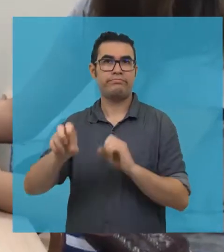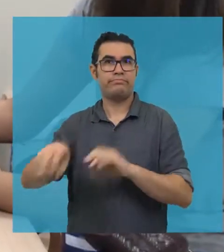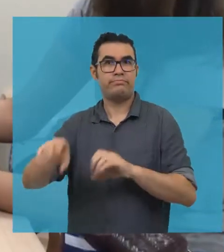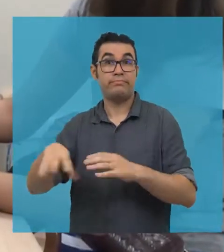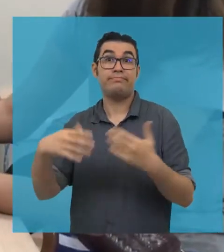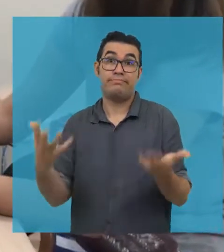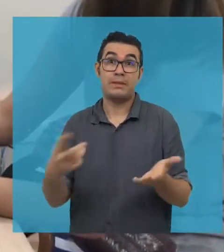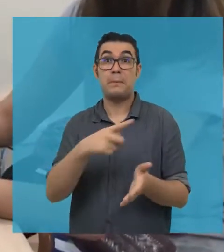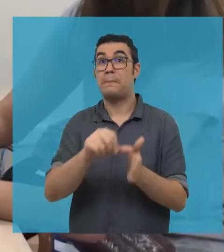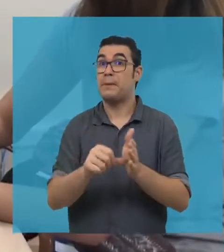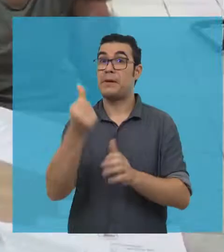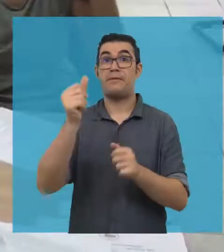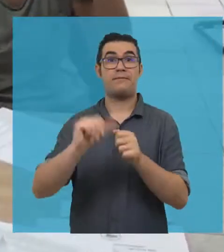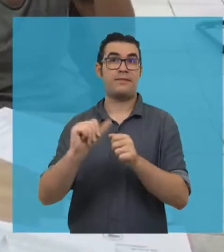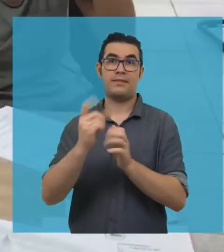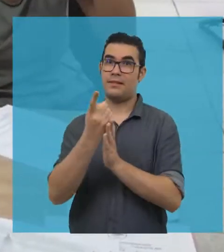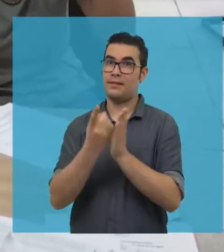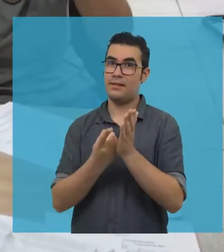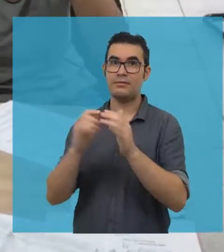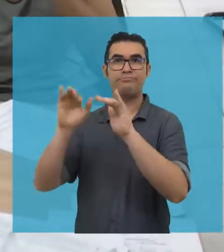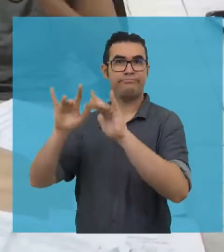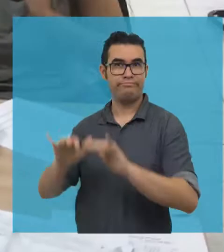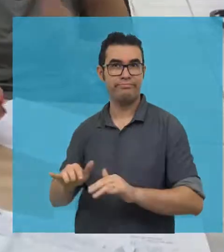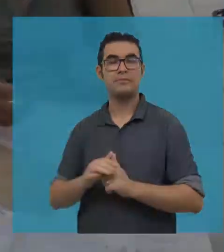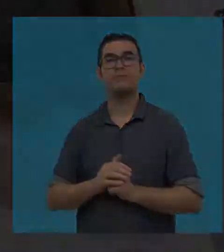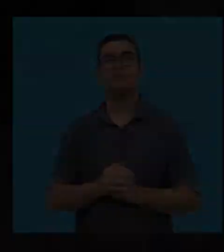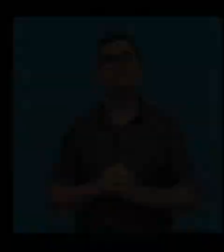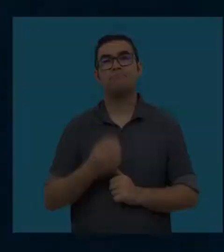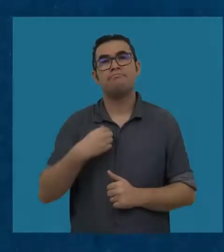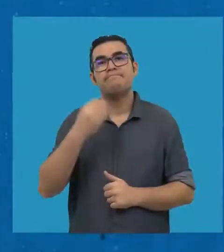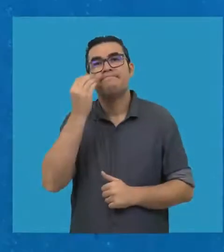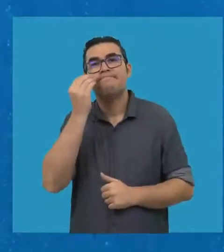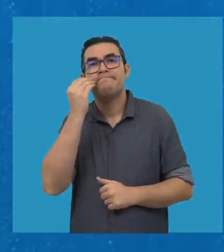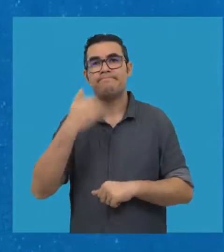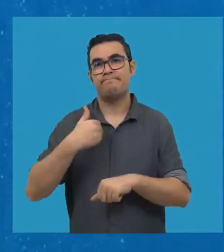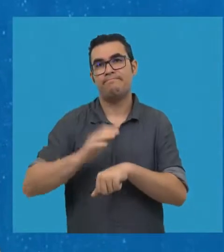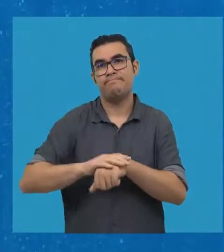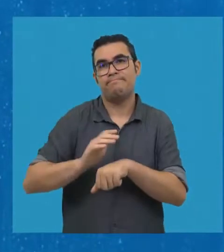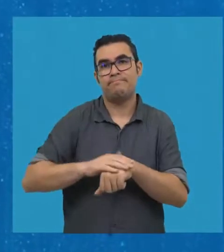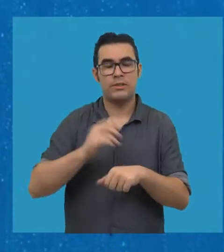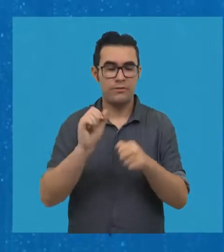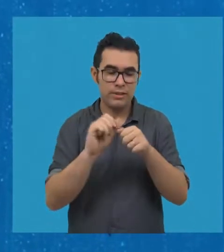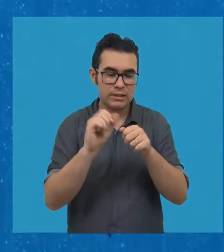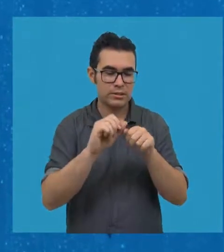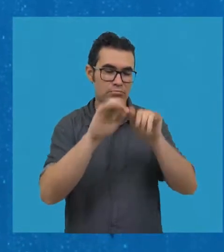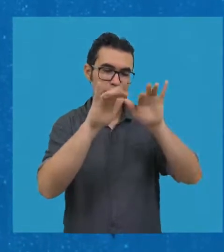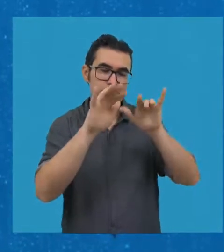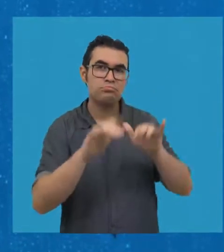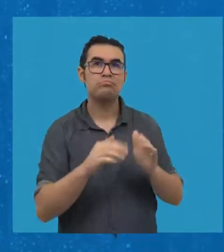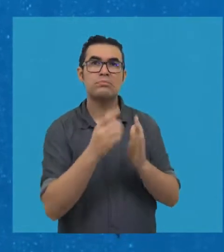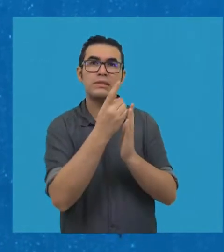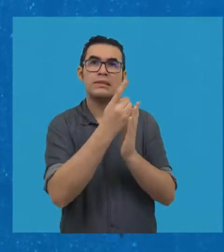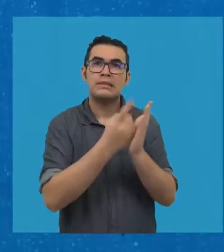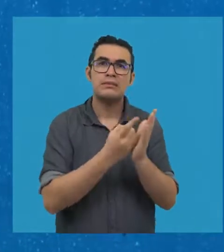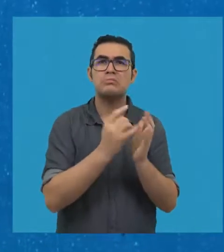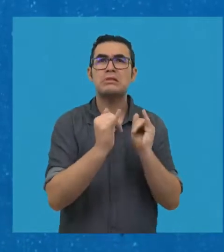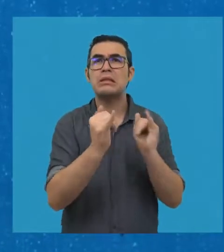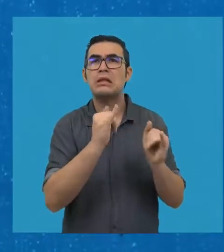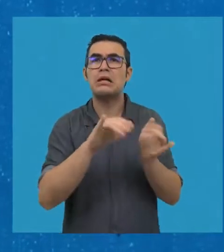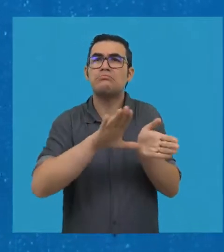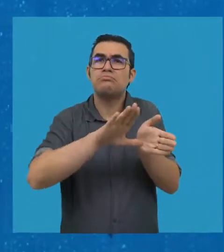aumento da renda, surgiu a necessidade de fazer a primeira declaração. Tentei fazer por conta própria essa declaração, procurar nos